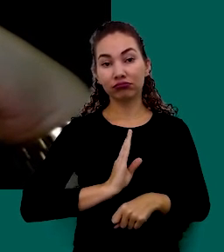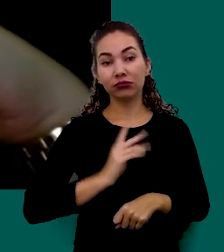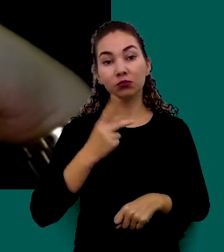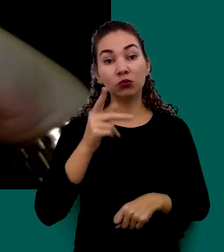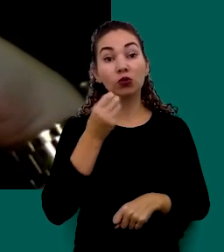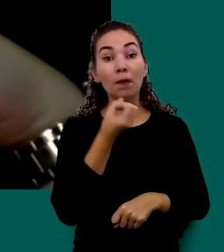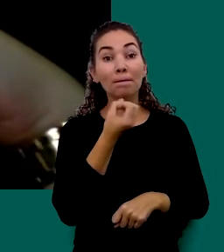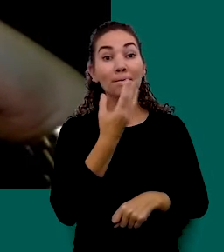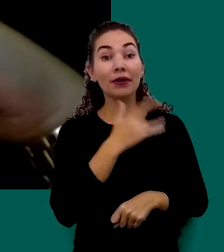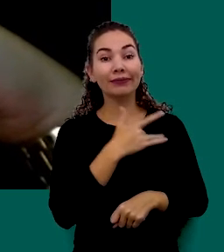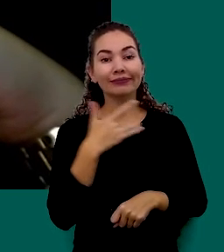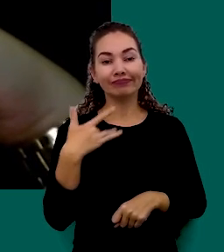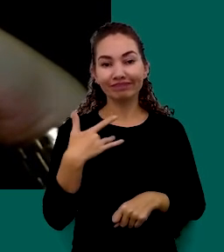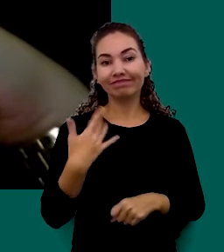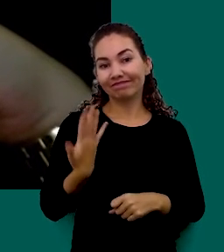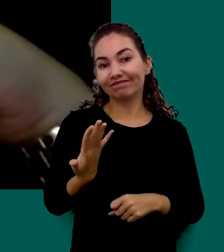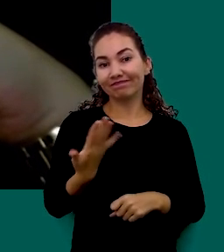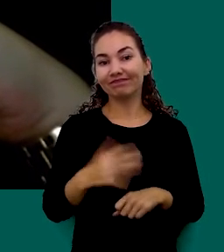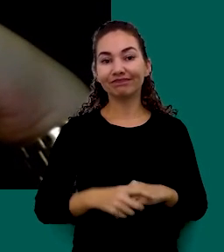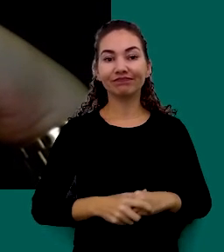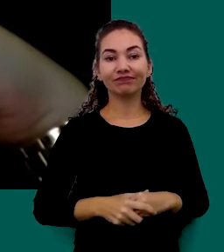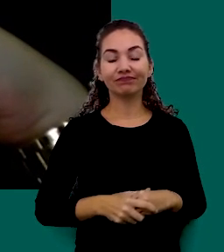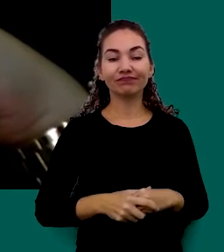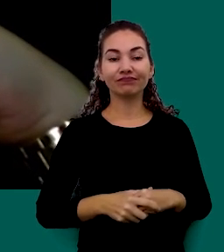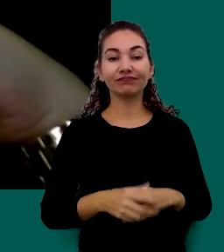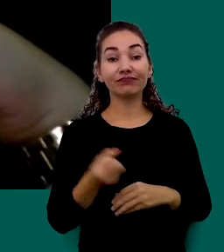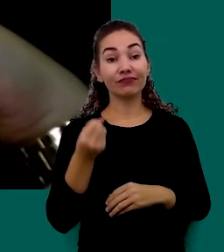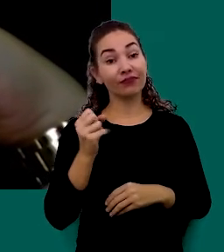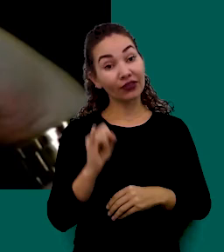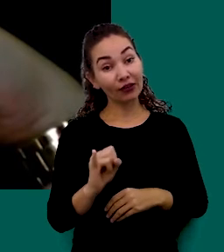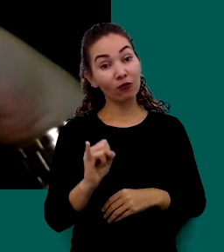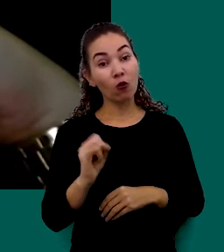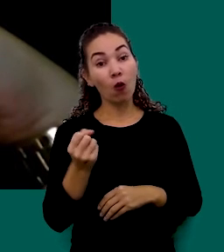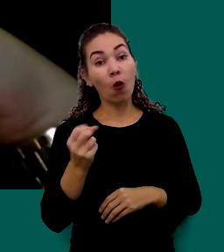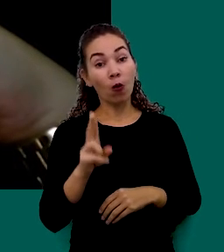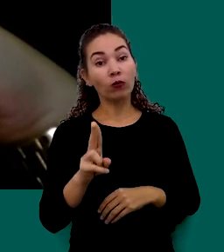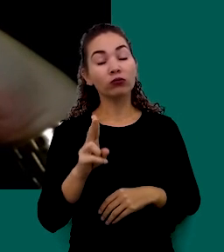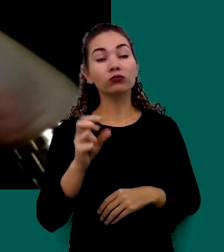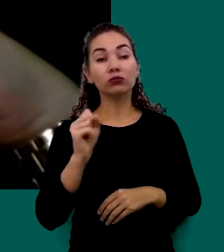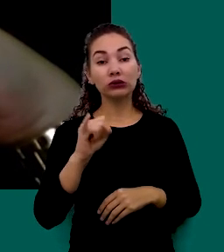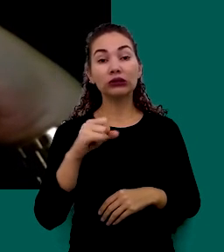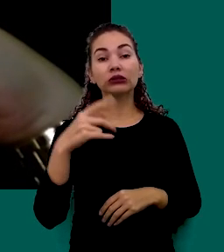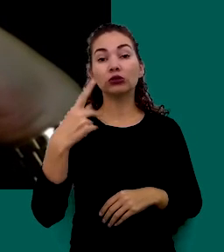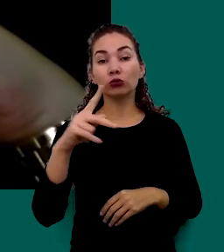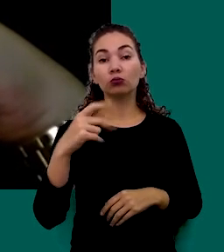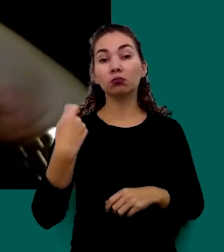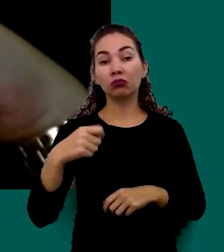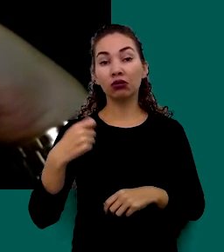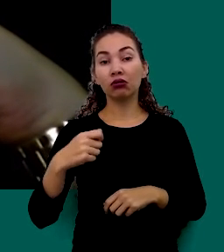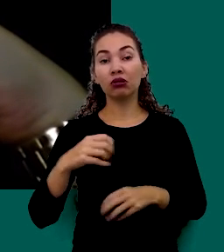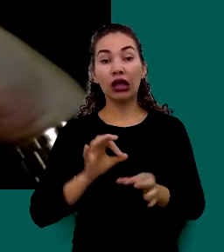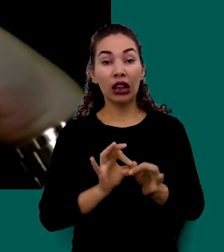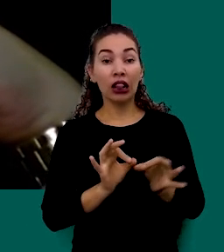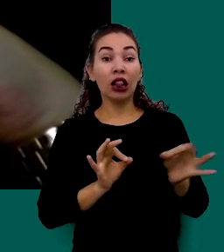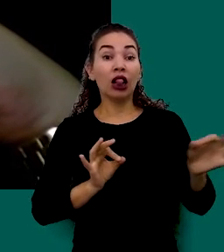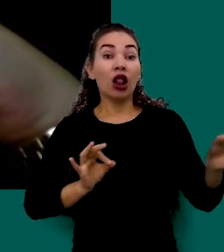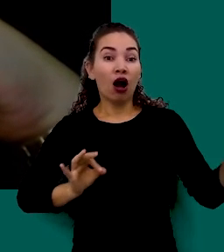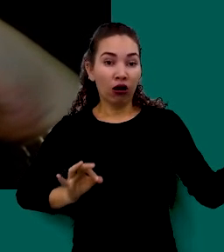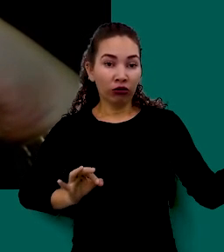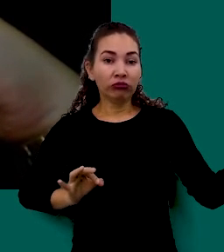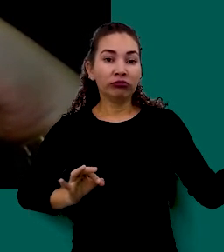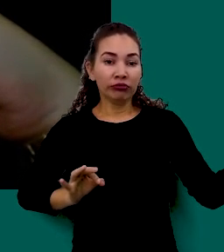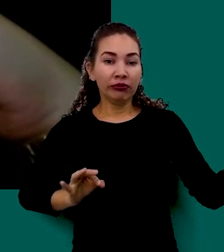Ainda Beneficia Sua Saúde Ou Se De repente Trajeto Que Precisa Percorrer For Muito Longe